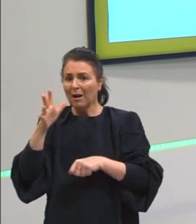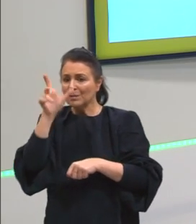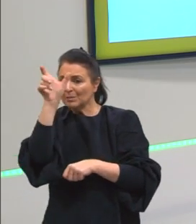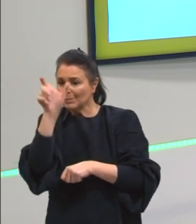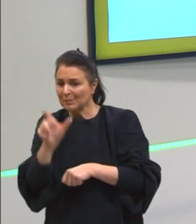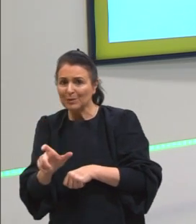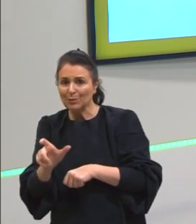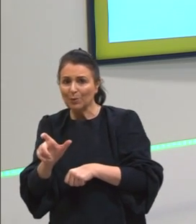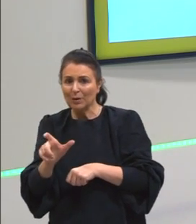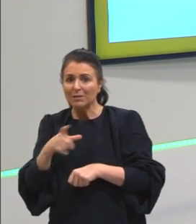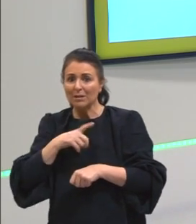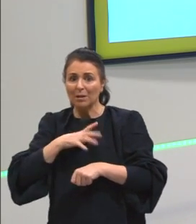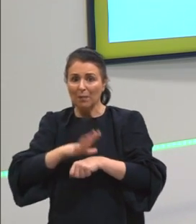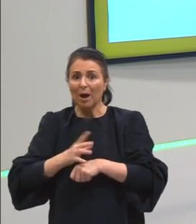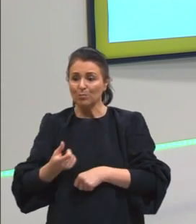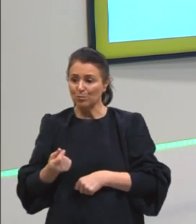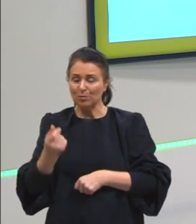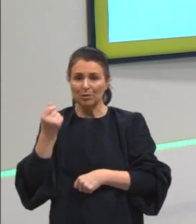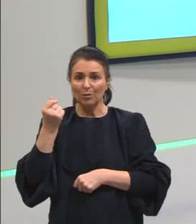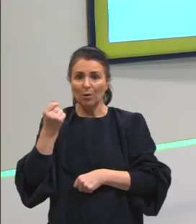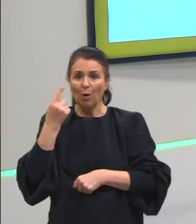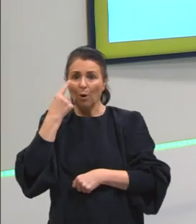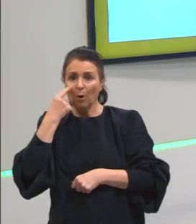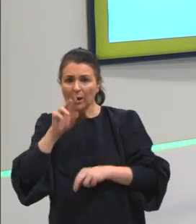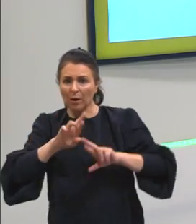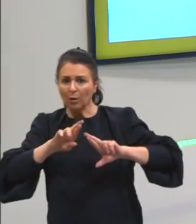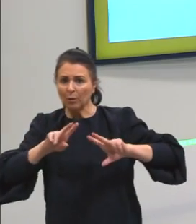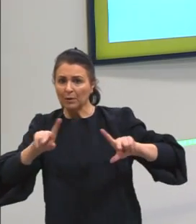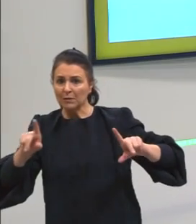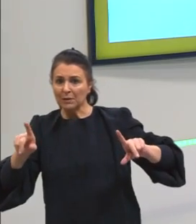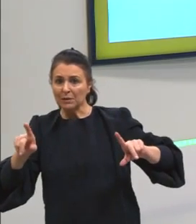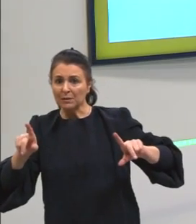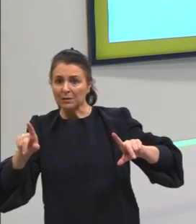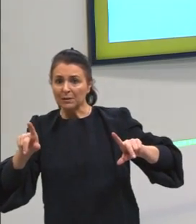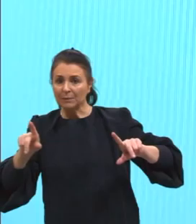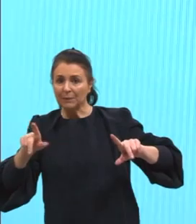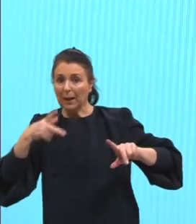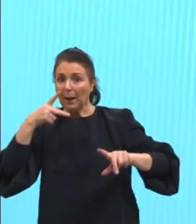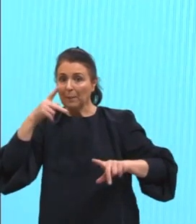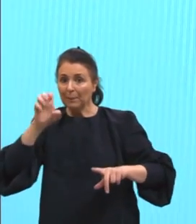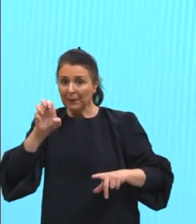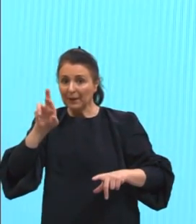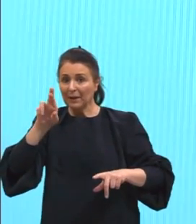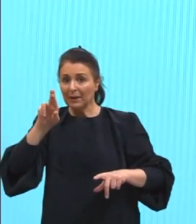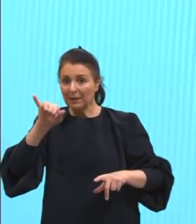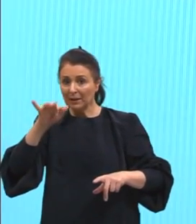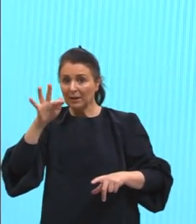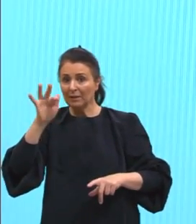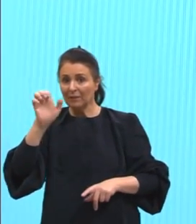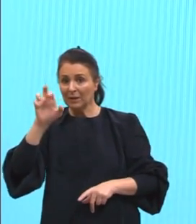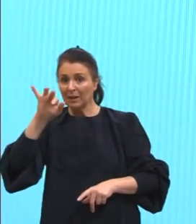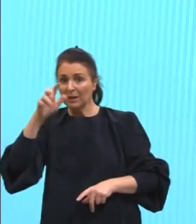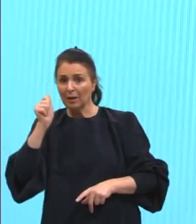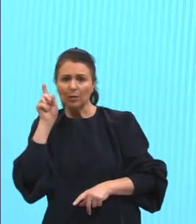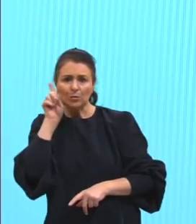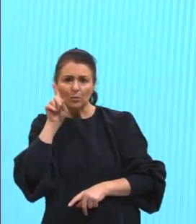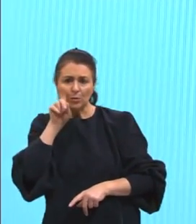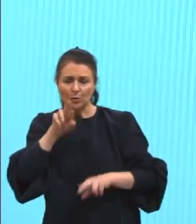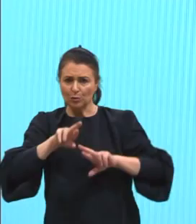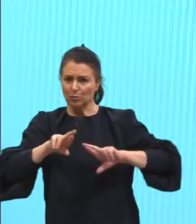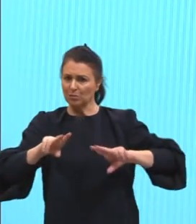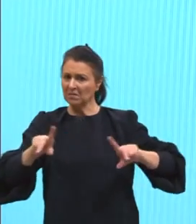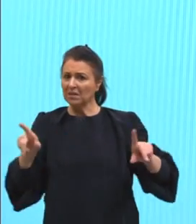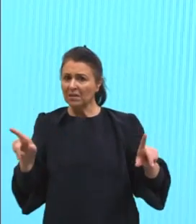mostrar isso para vocês, ó, essa periferia aqui é nos Estados Unidos, olha só, as casinhas todas iguais, né, ruas